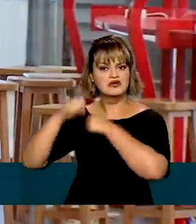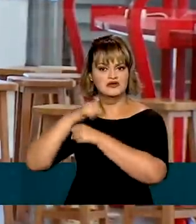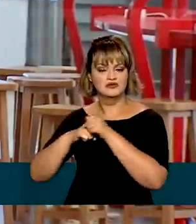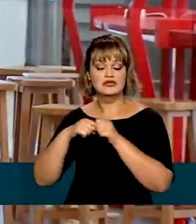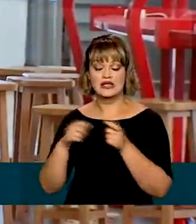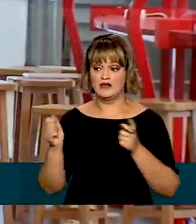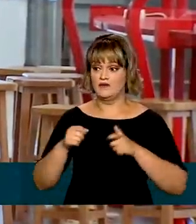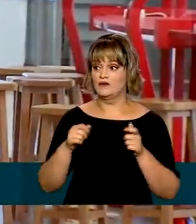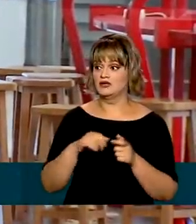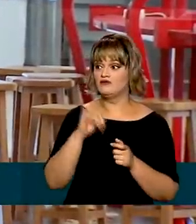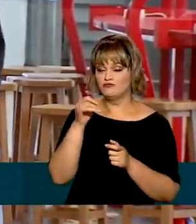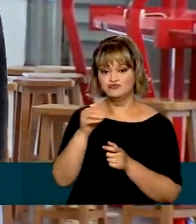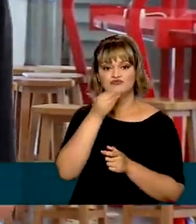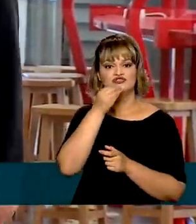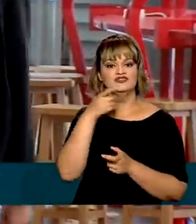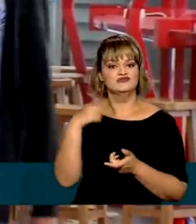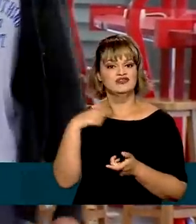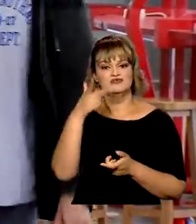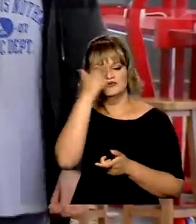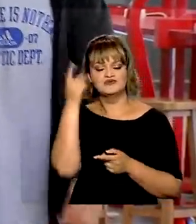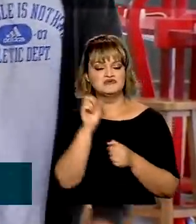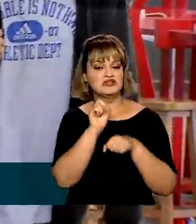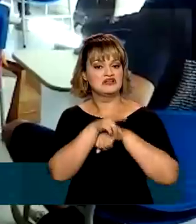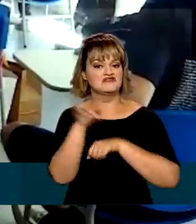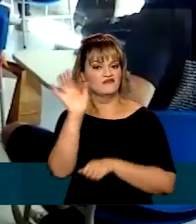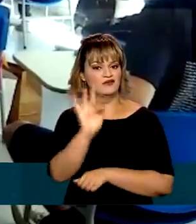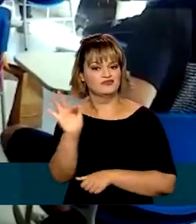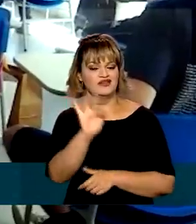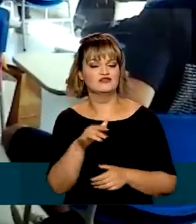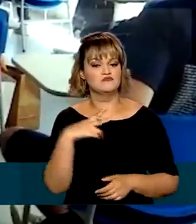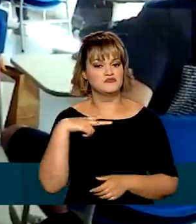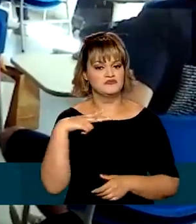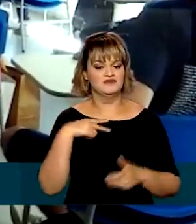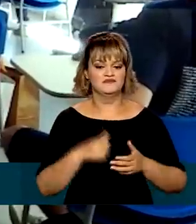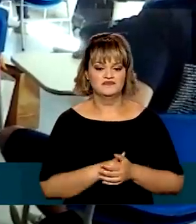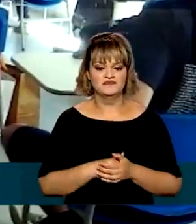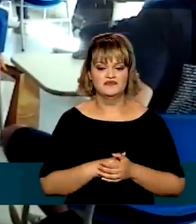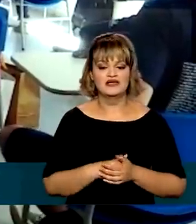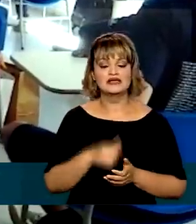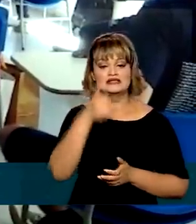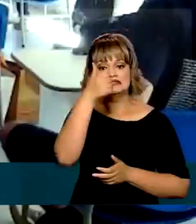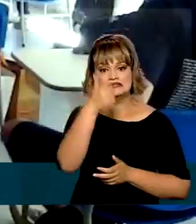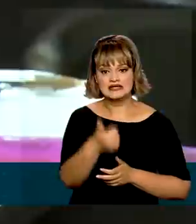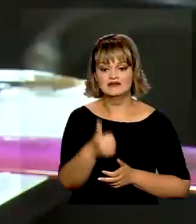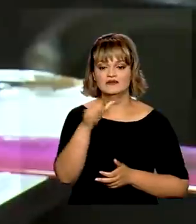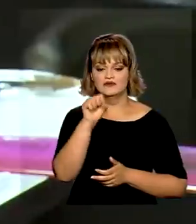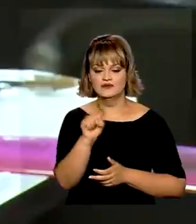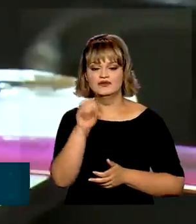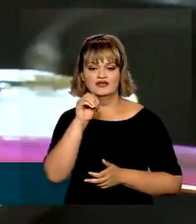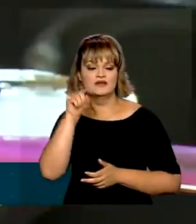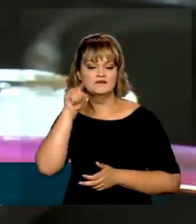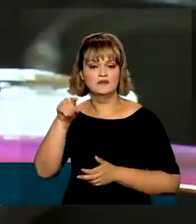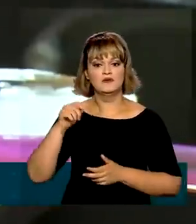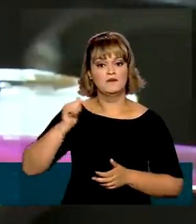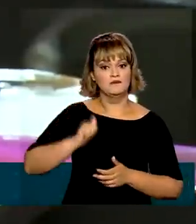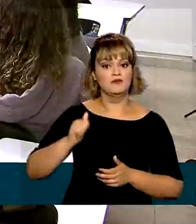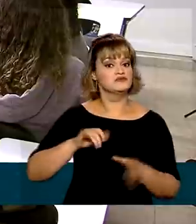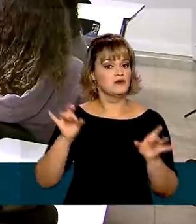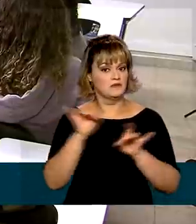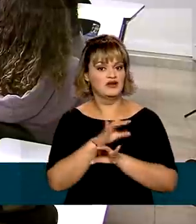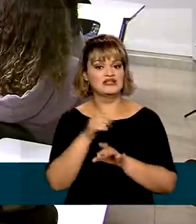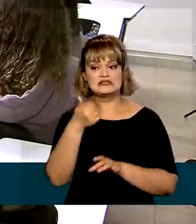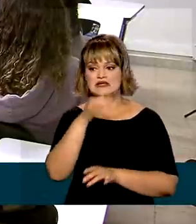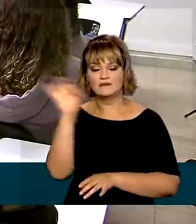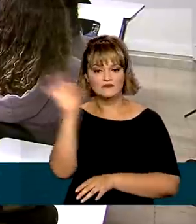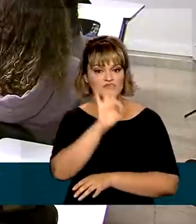aumentando as chances de quem quer entrar na universidade. Desse total, mais de 180 mil são bolsas integrais,